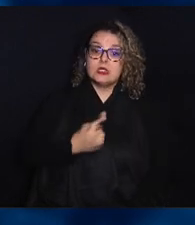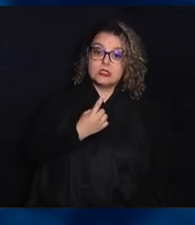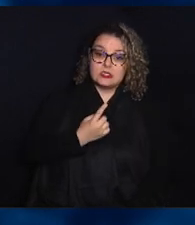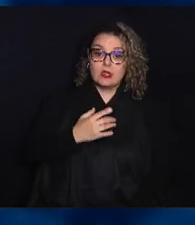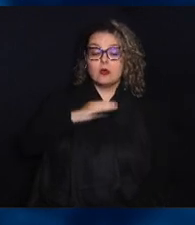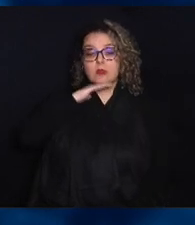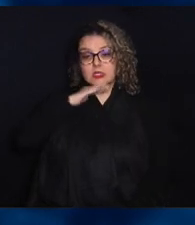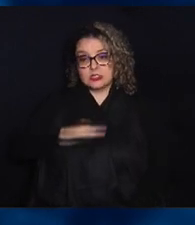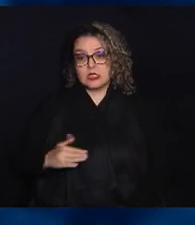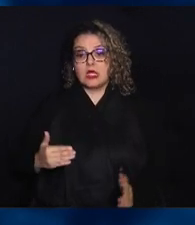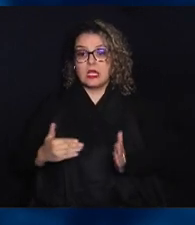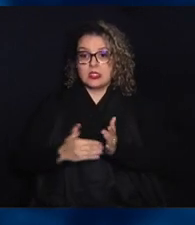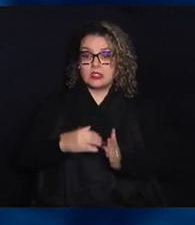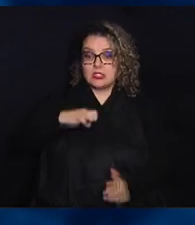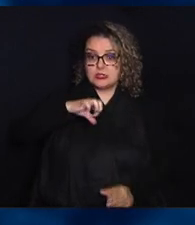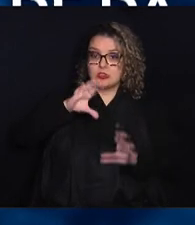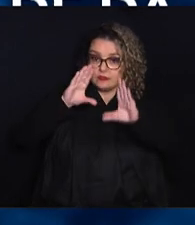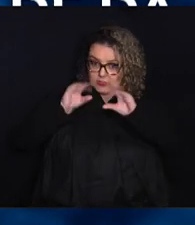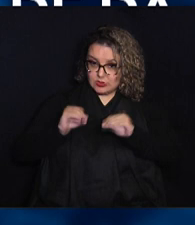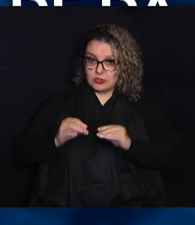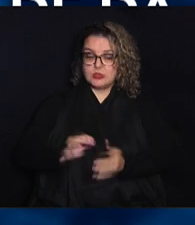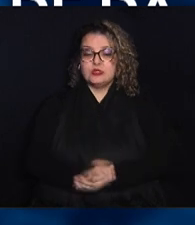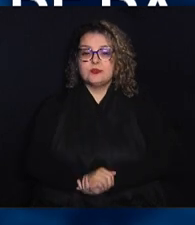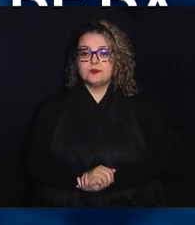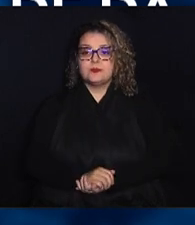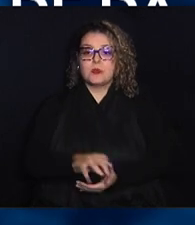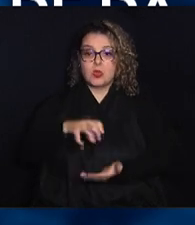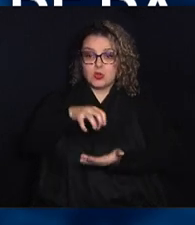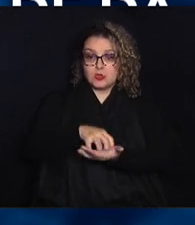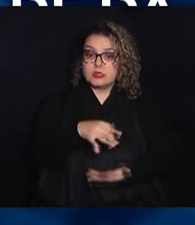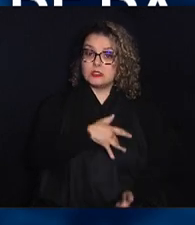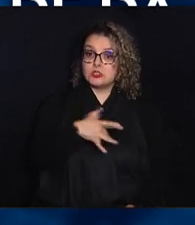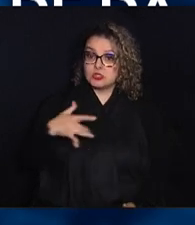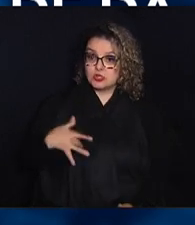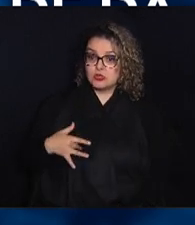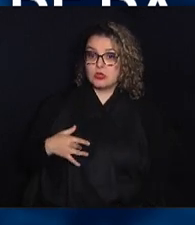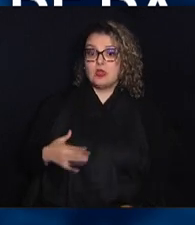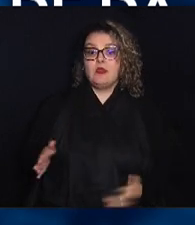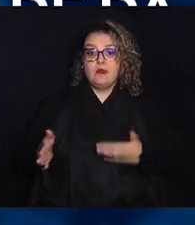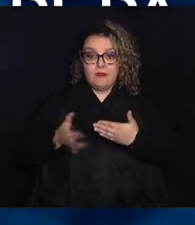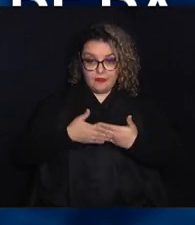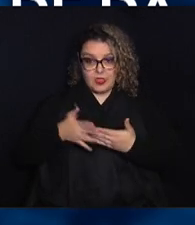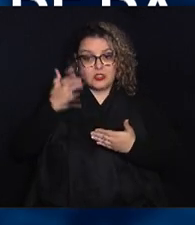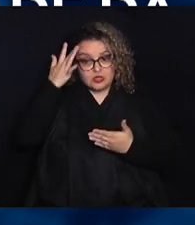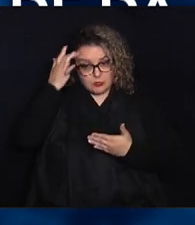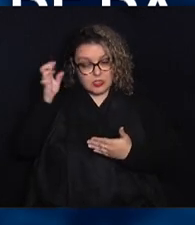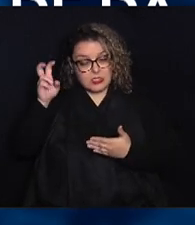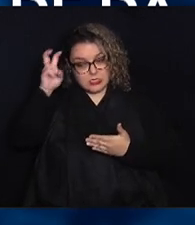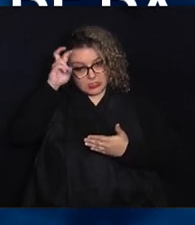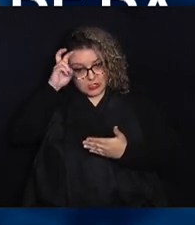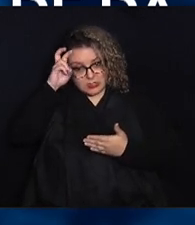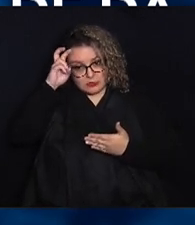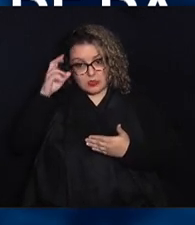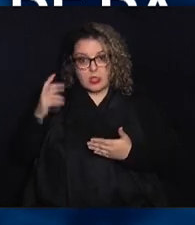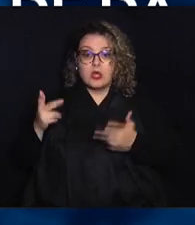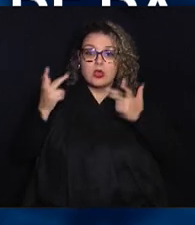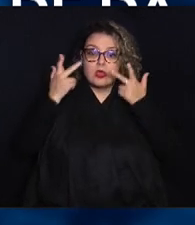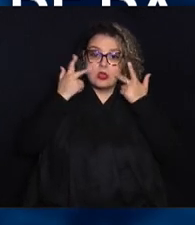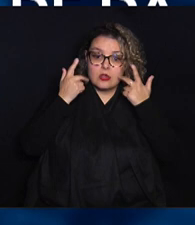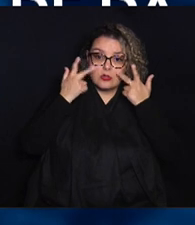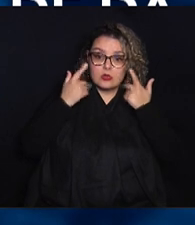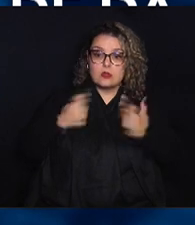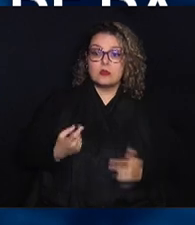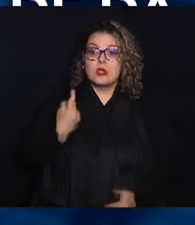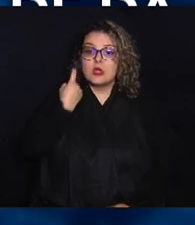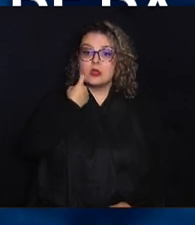da tarde às 9 horas da noite. Os centros de saúde fecham amanhã, quinta-feira, e funcionam na sexta-feira